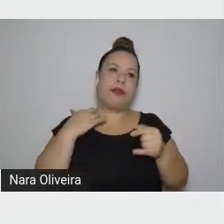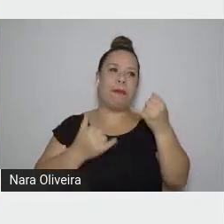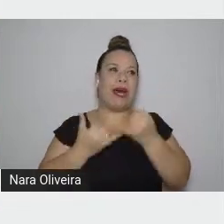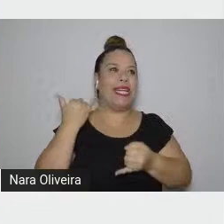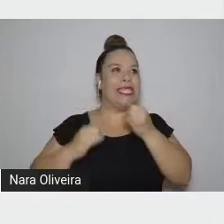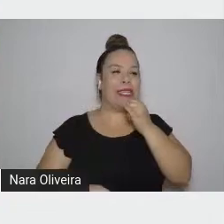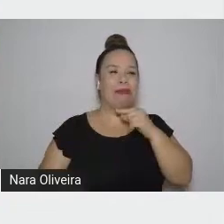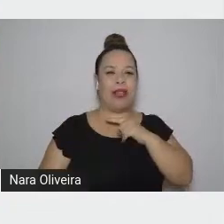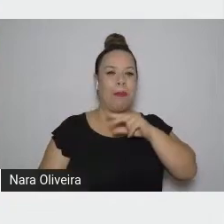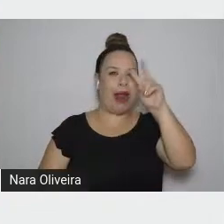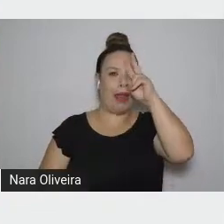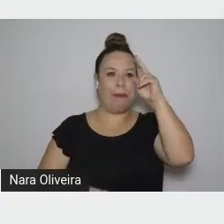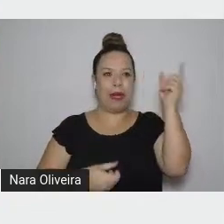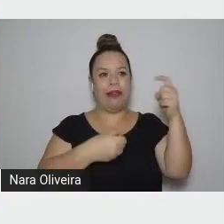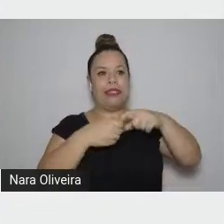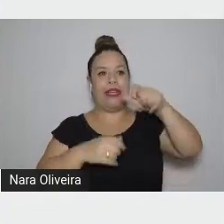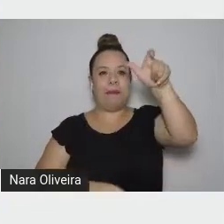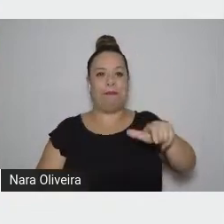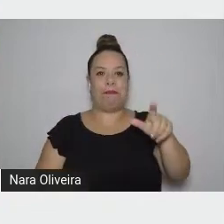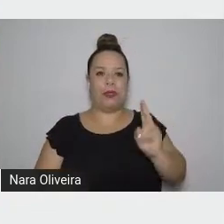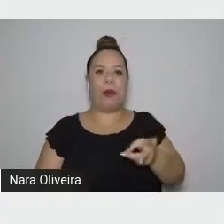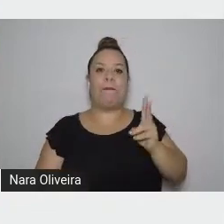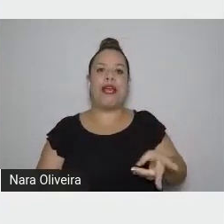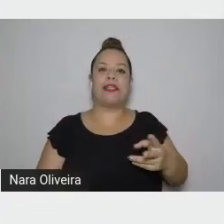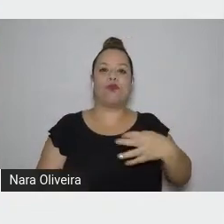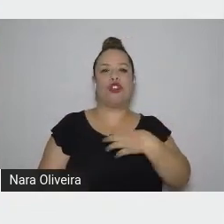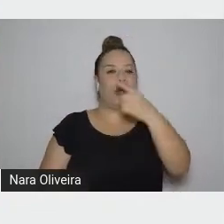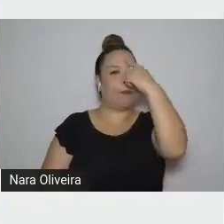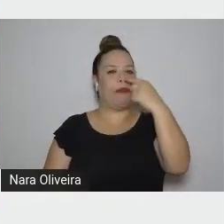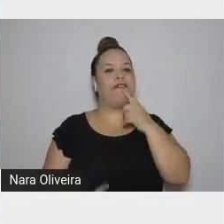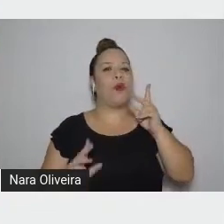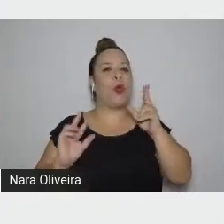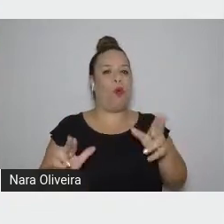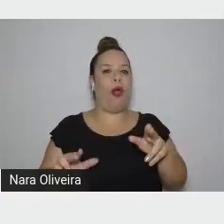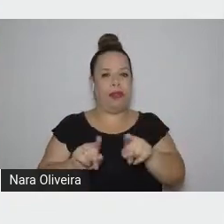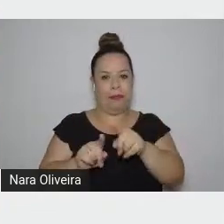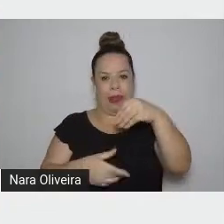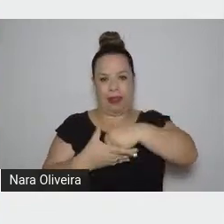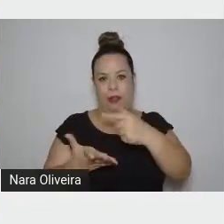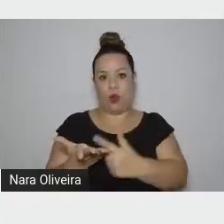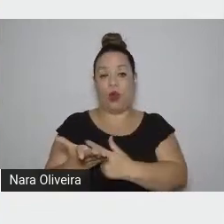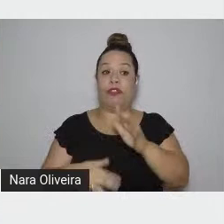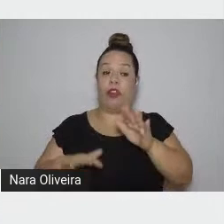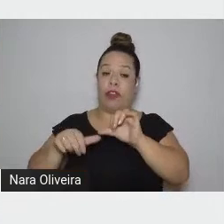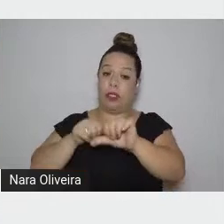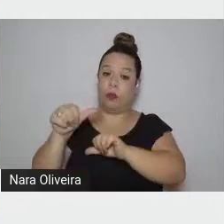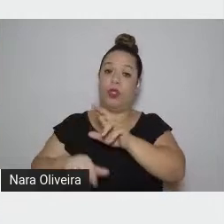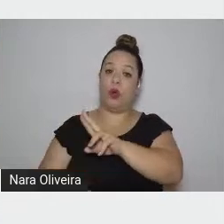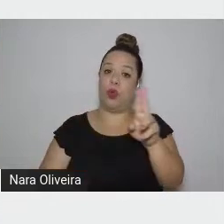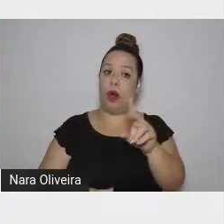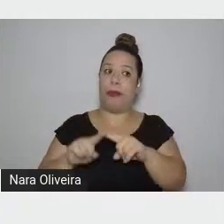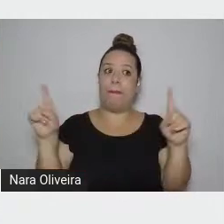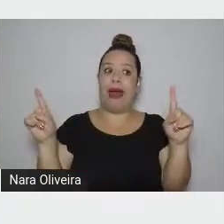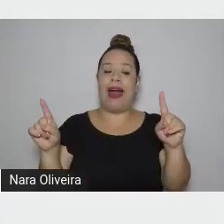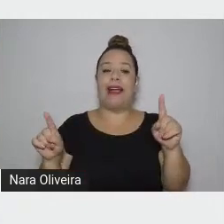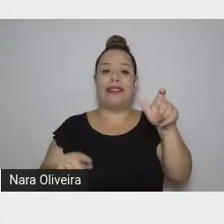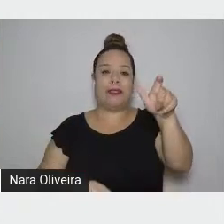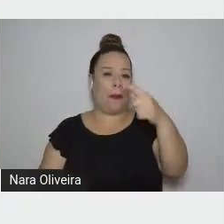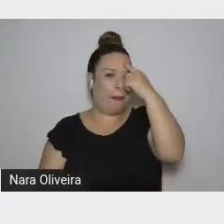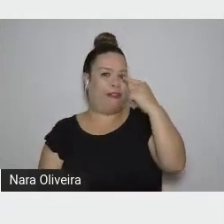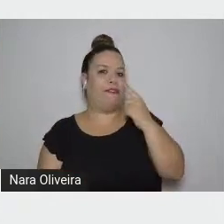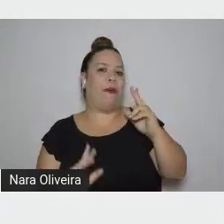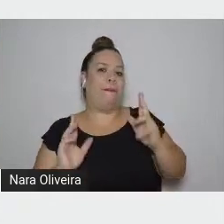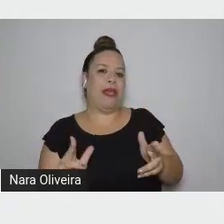pessoa. Em 2000, um outro píncaro, que eu acho que não